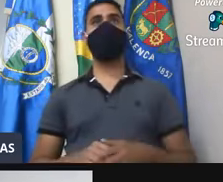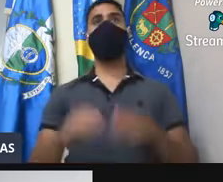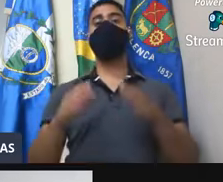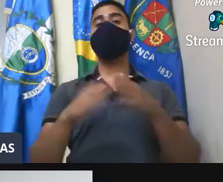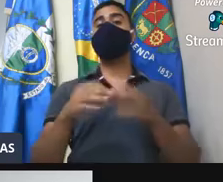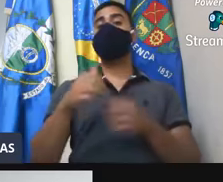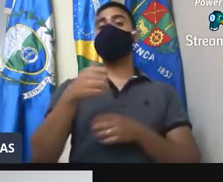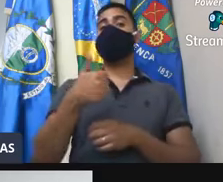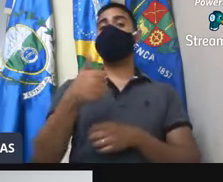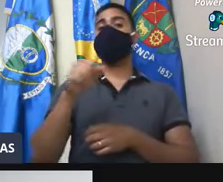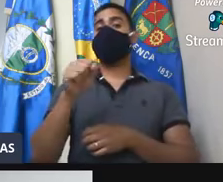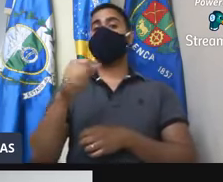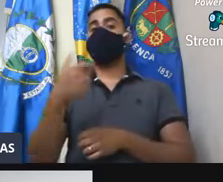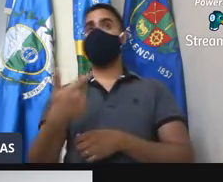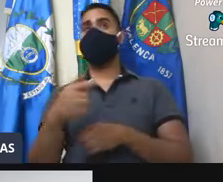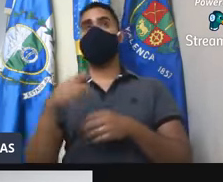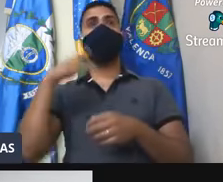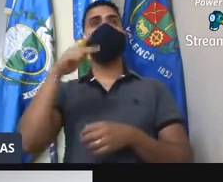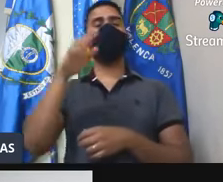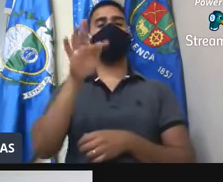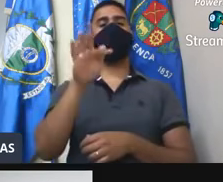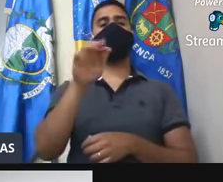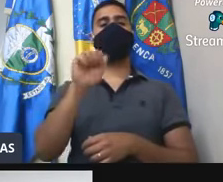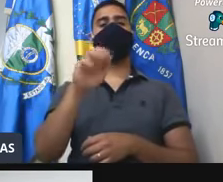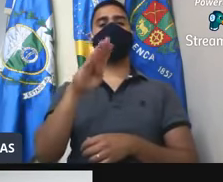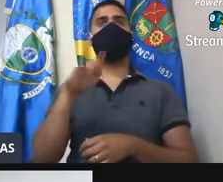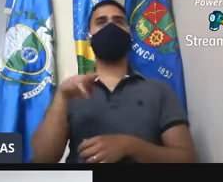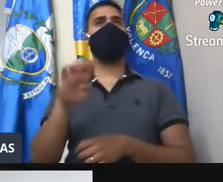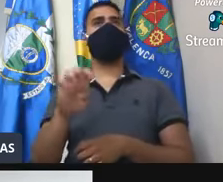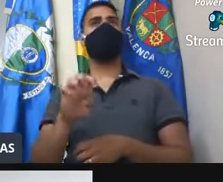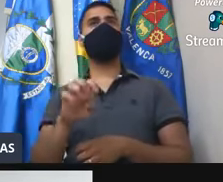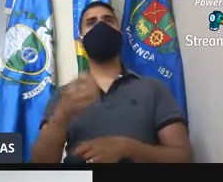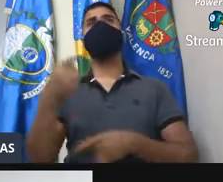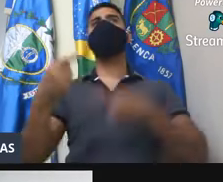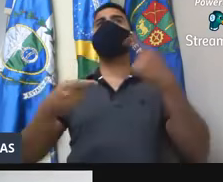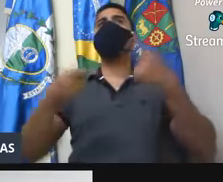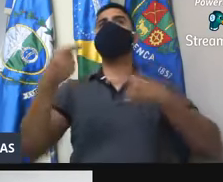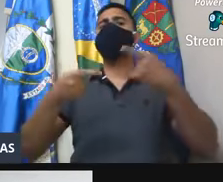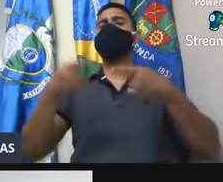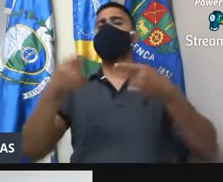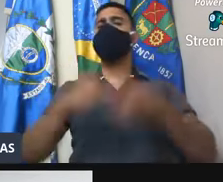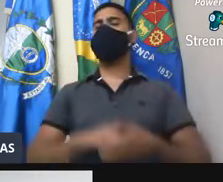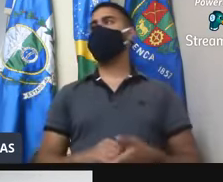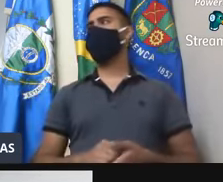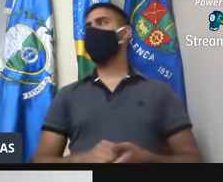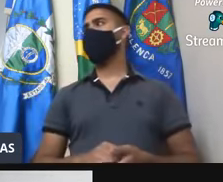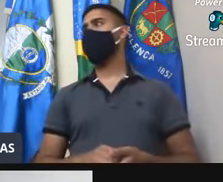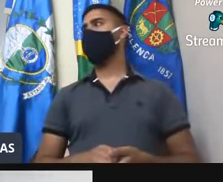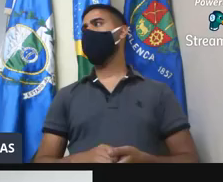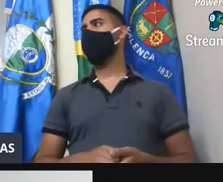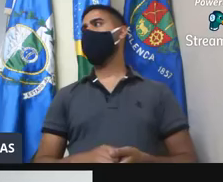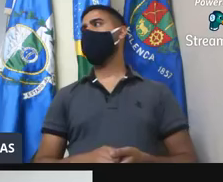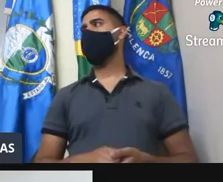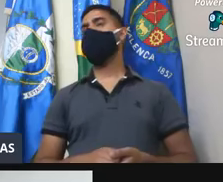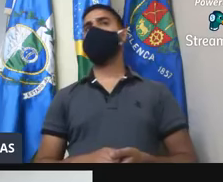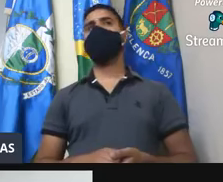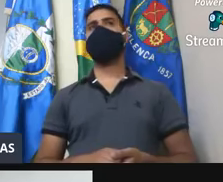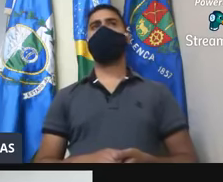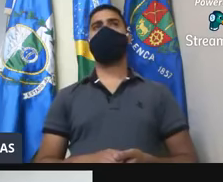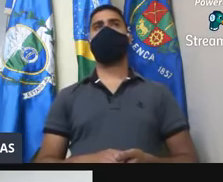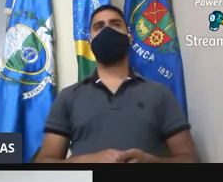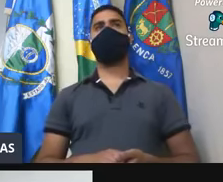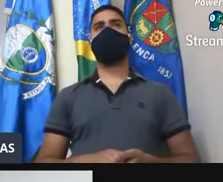Requerimento 182 da vereadora Fabiane Vasconcelos, se encontra em discussão, não tendo quem queira discutir, em